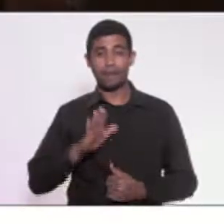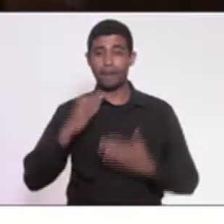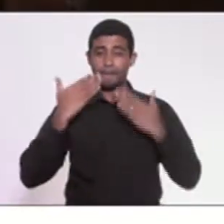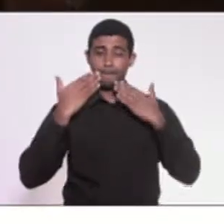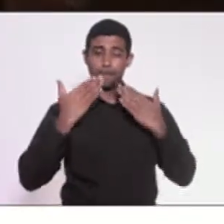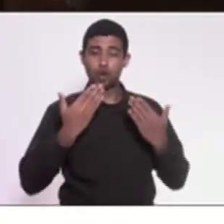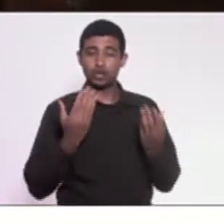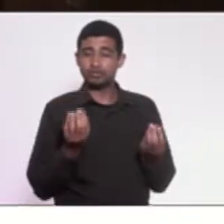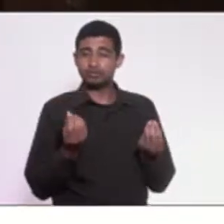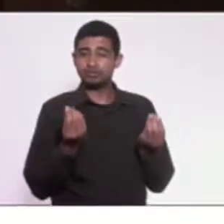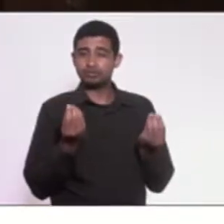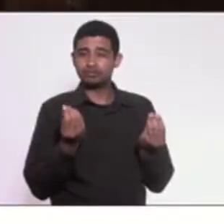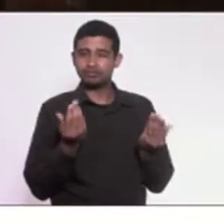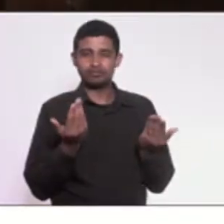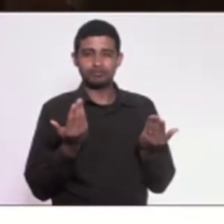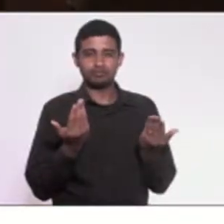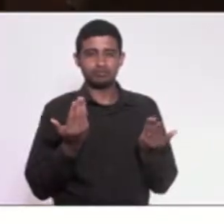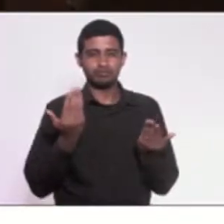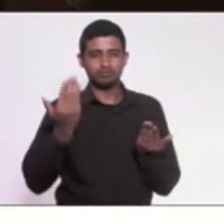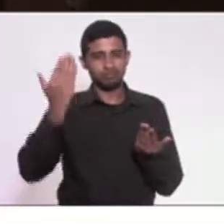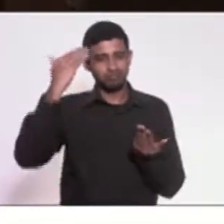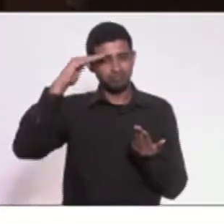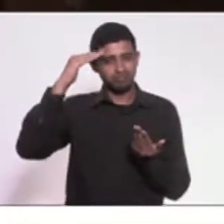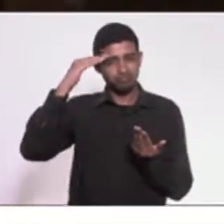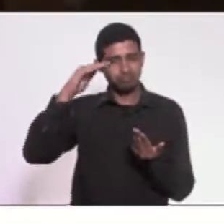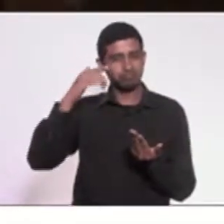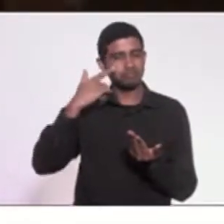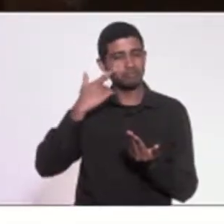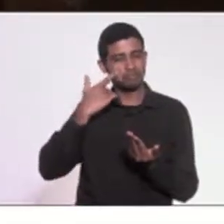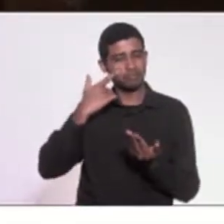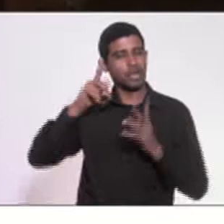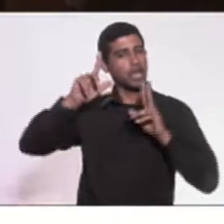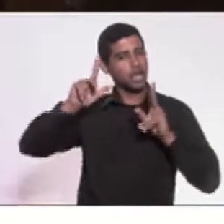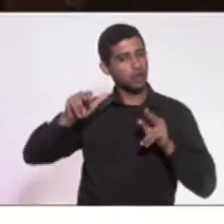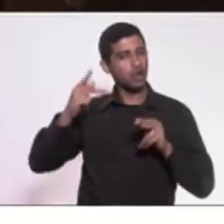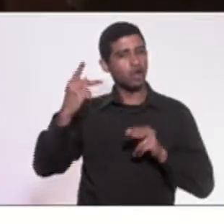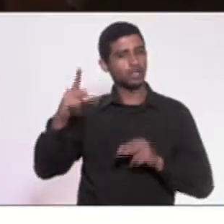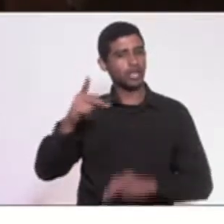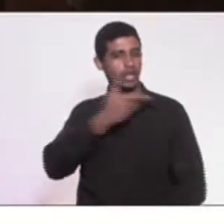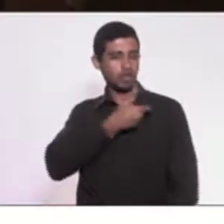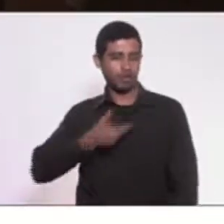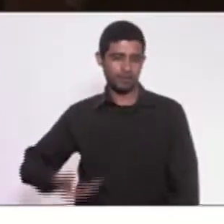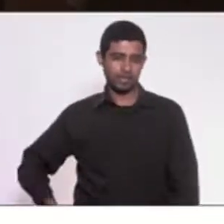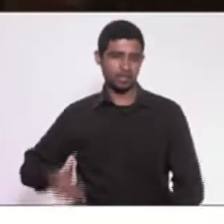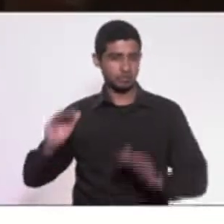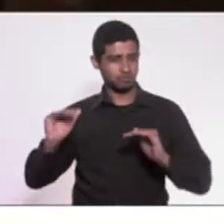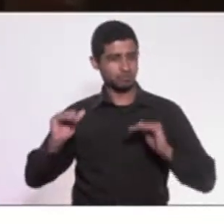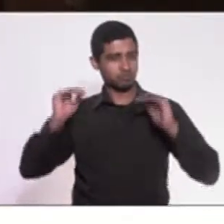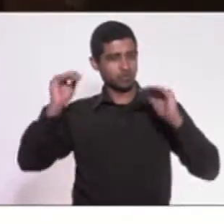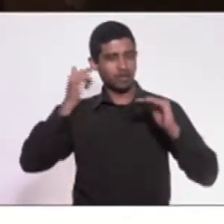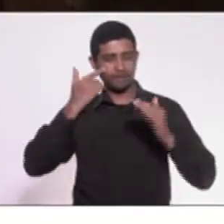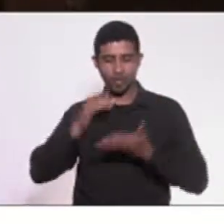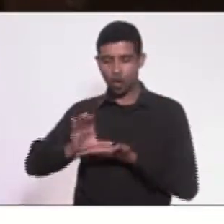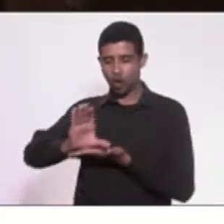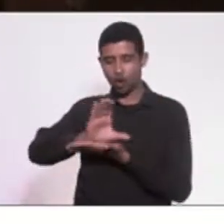compreensão, a mesma perspectiva autoritária do governador. Do Conselho Estadual de Educação,